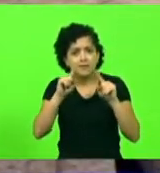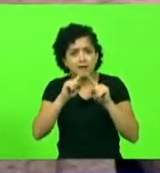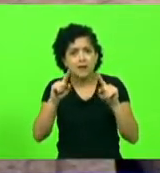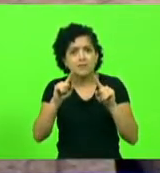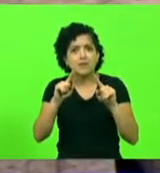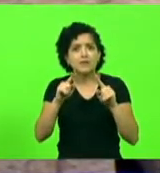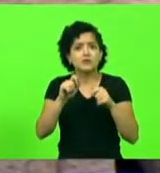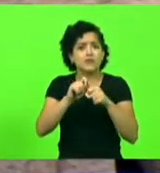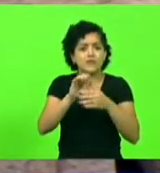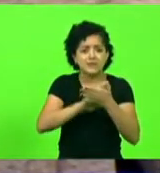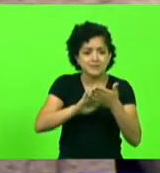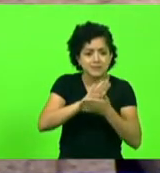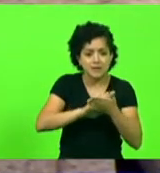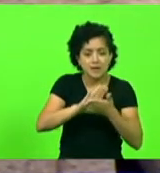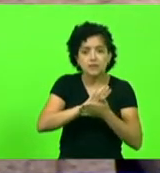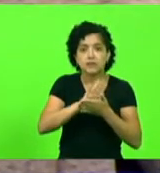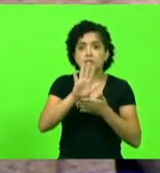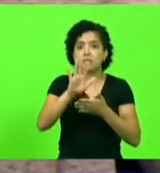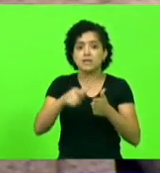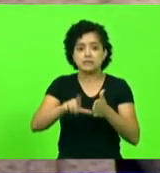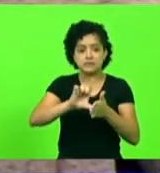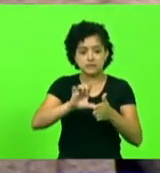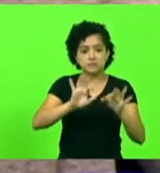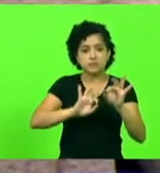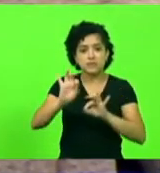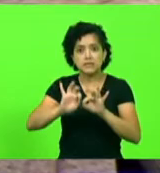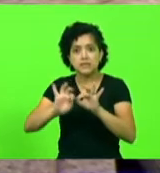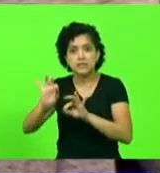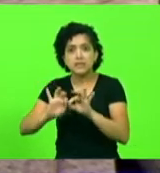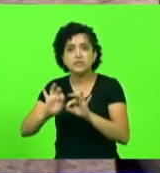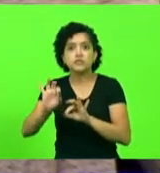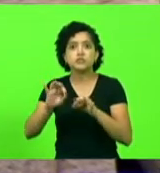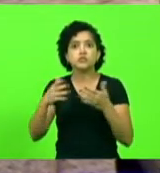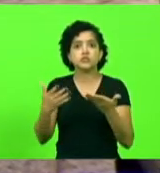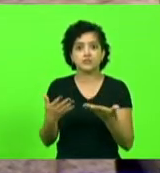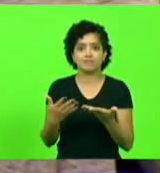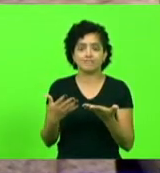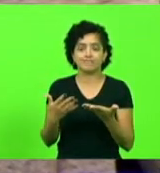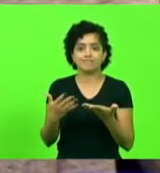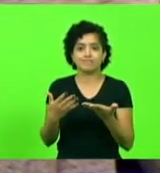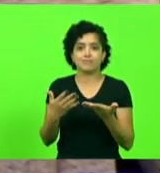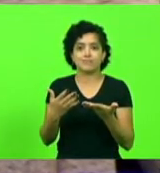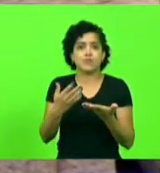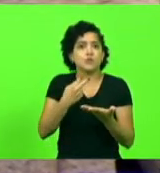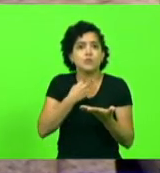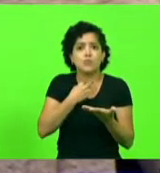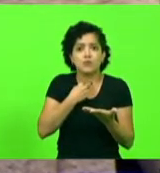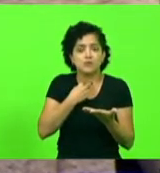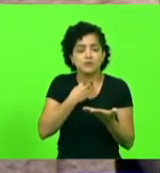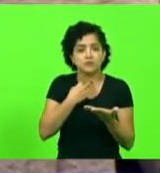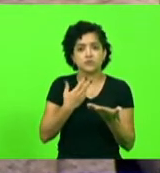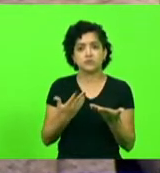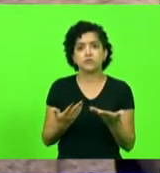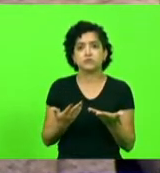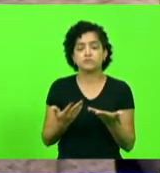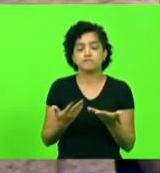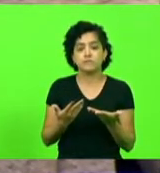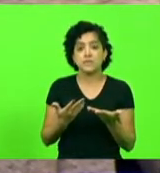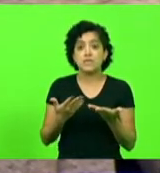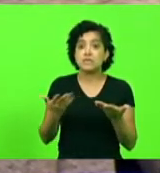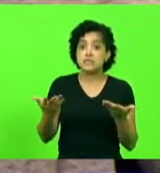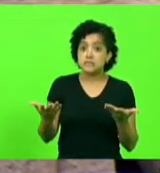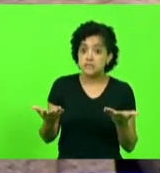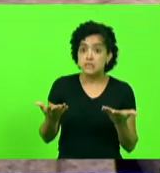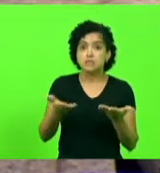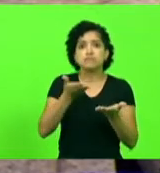que não se planejam para que situações como essas não aconteçam? Senhores, se foi possível